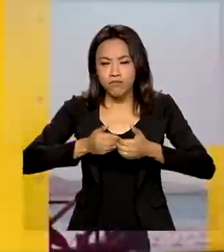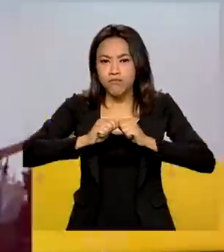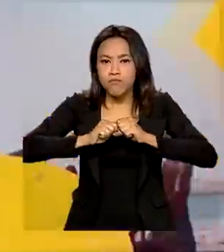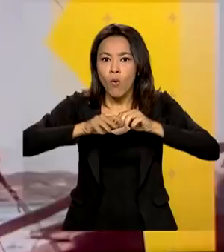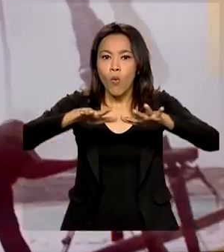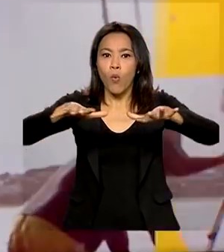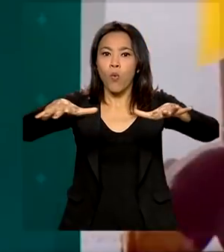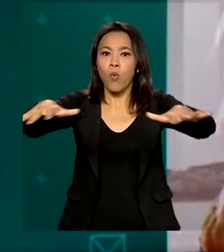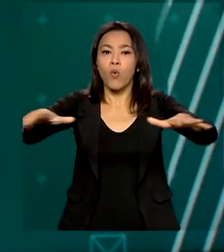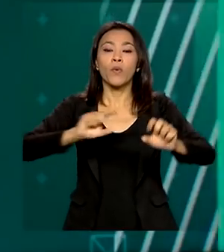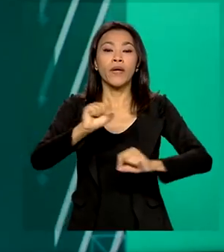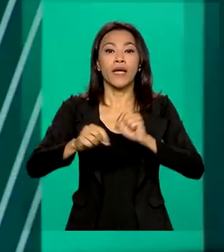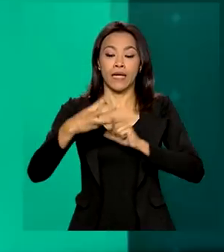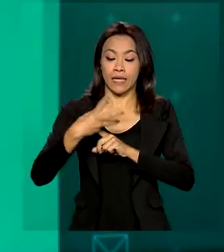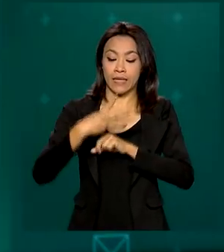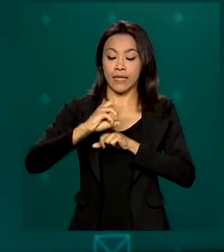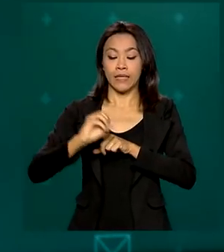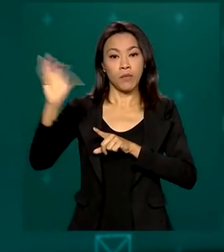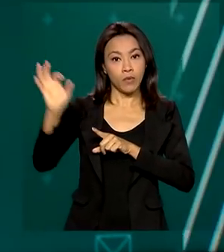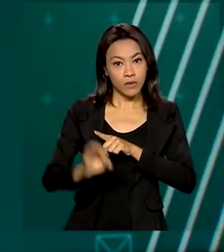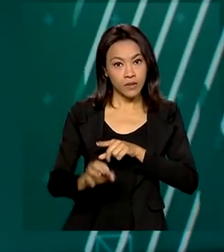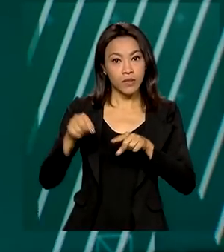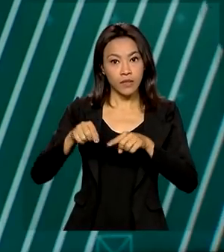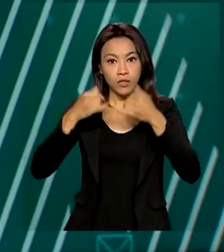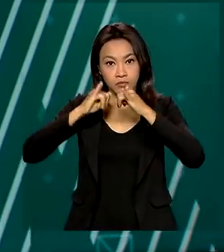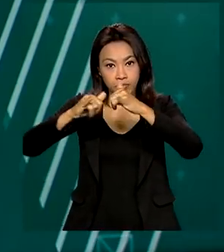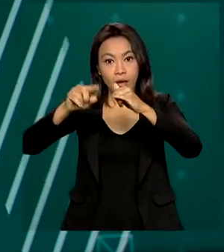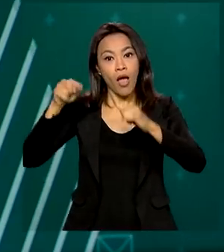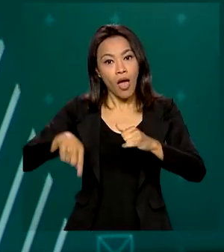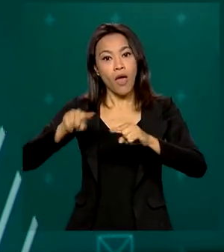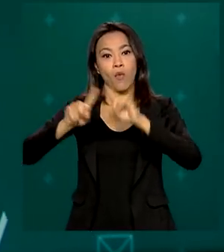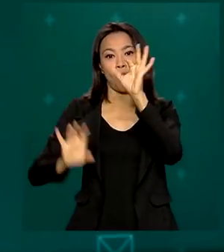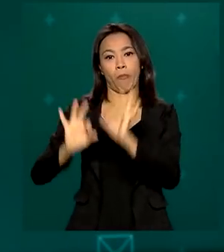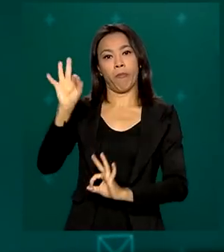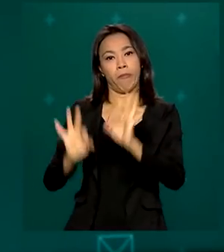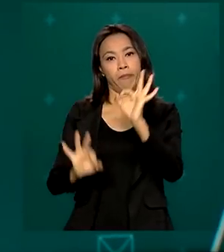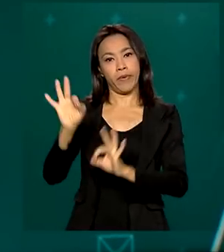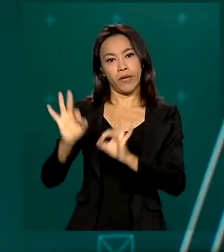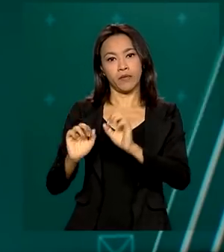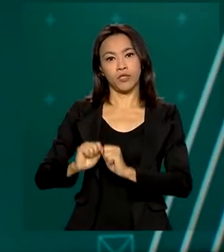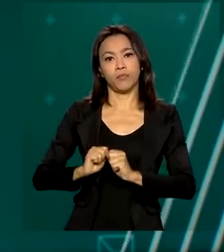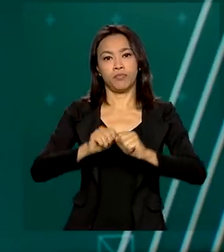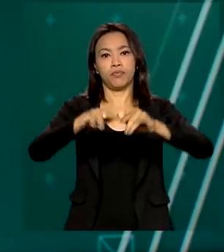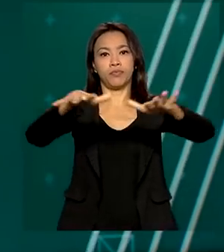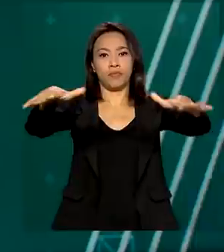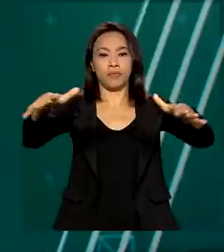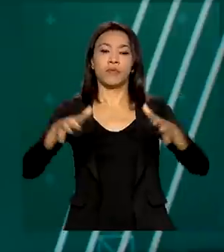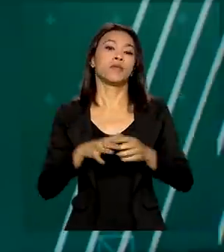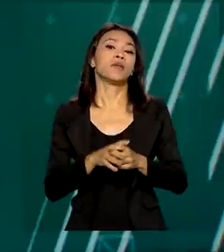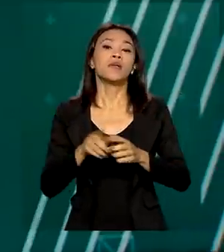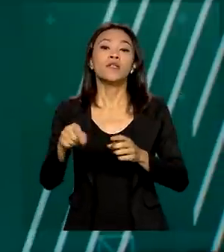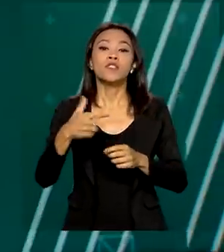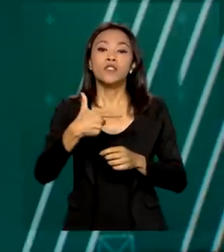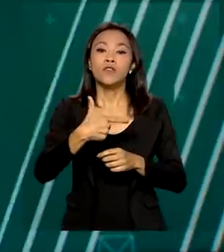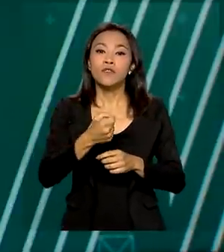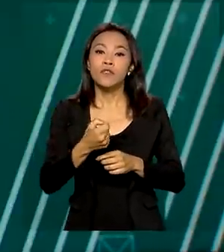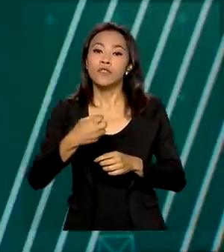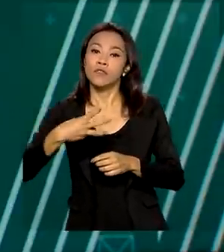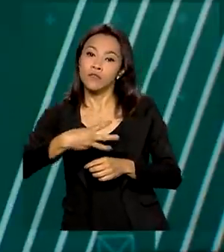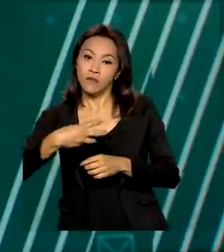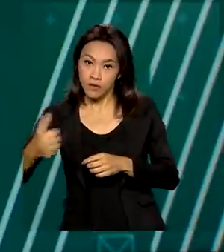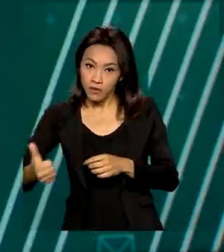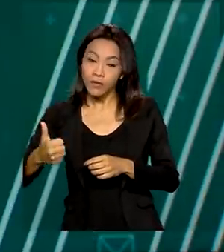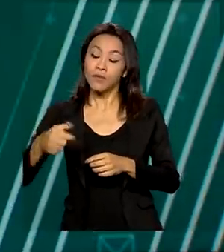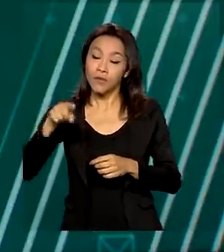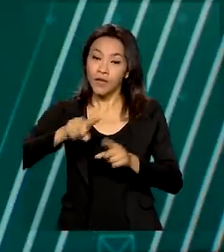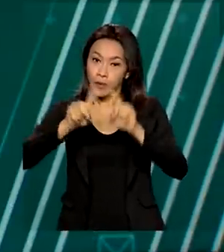% nos próximos 10 anos. Esta é a previsão do Plano Decenal de Expansão de Energia 2031, apresentado nesta terça-feira